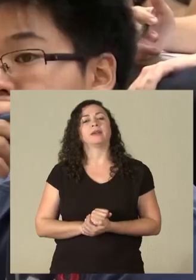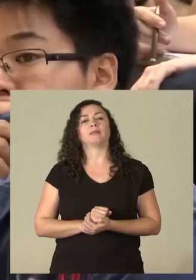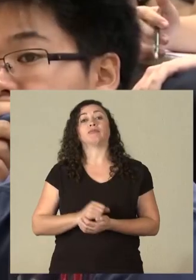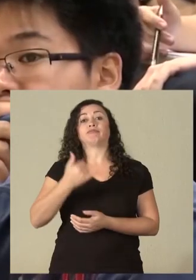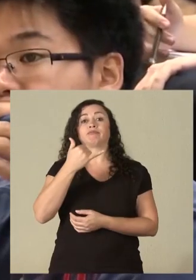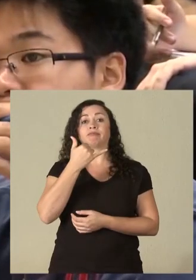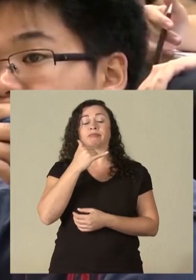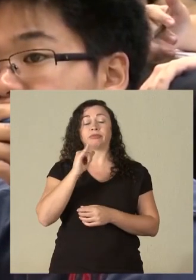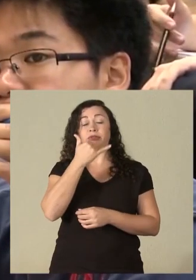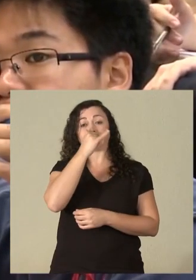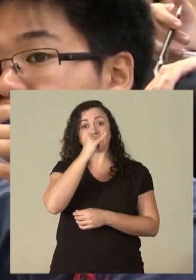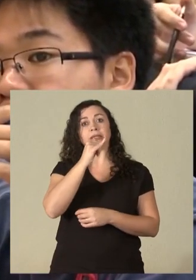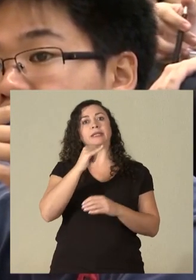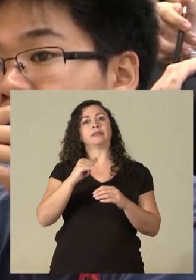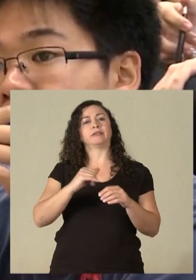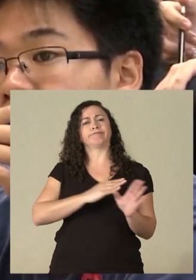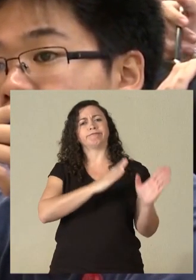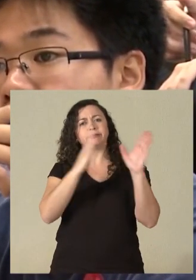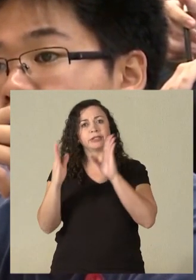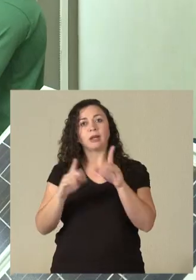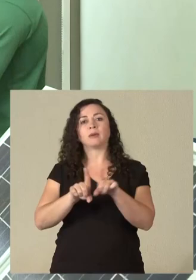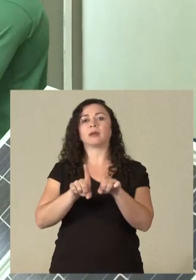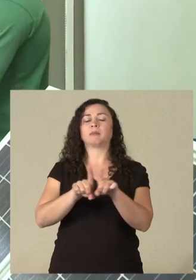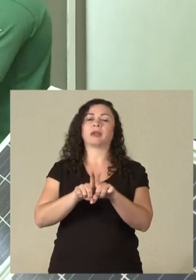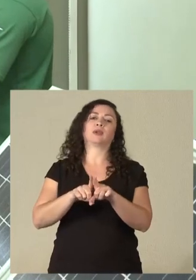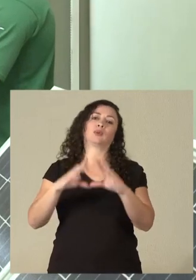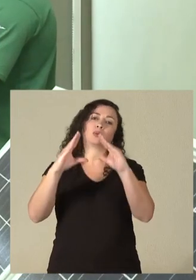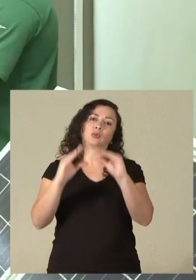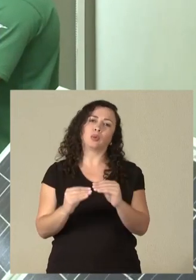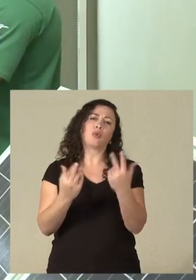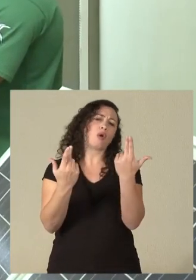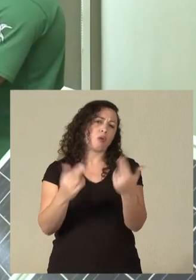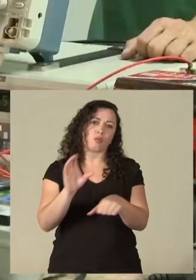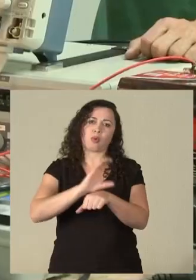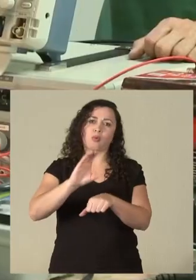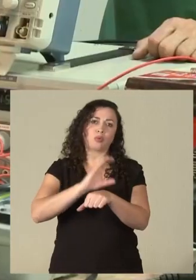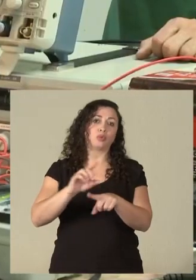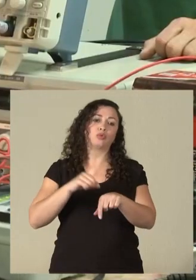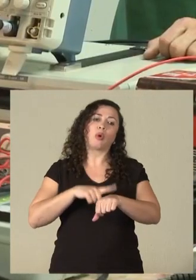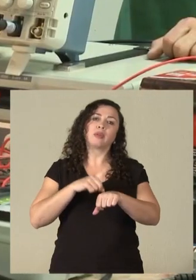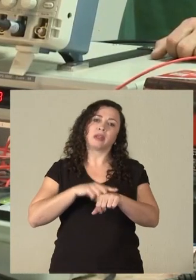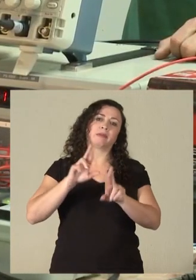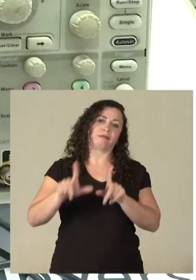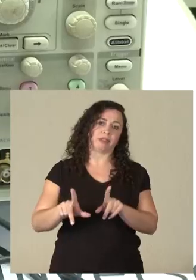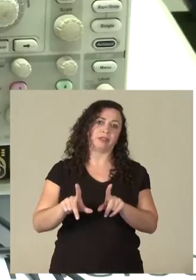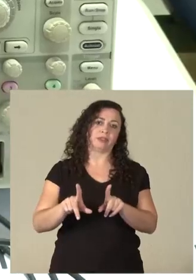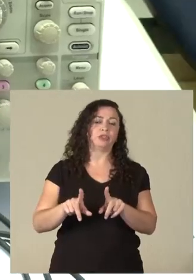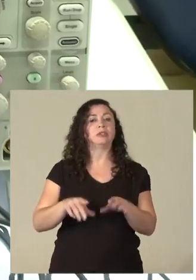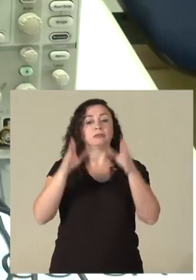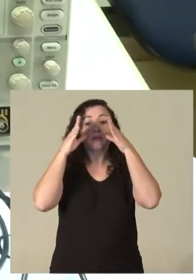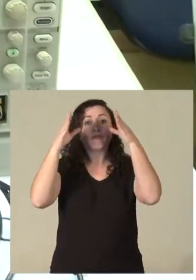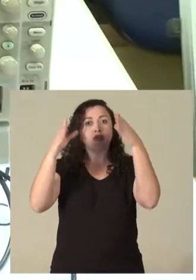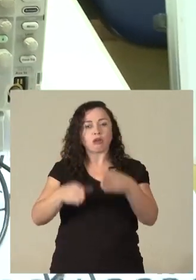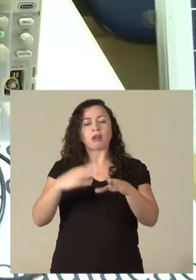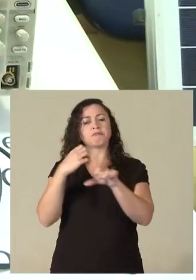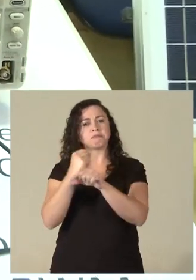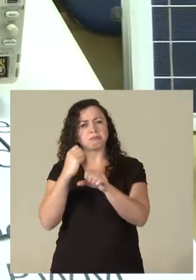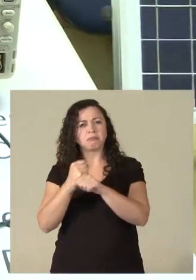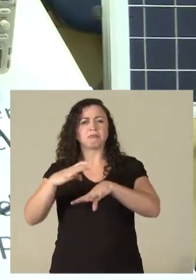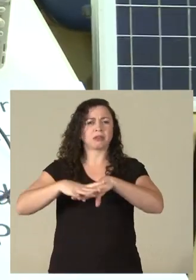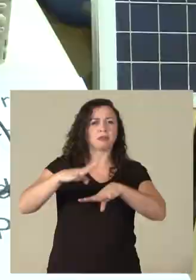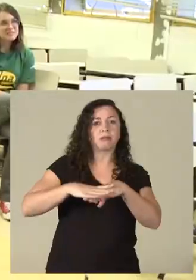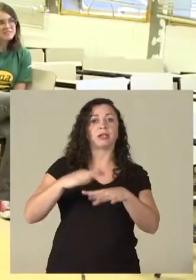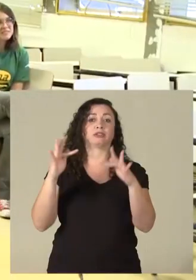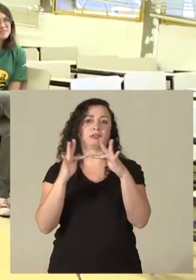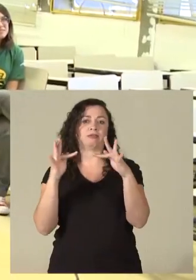mesmo curso, com diferentes tempos para a conclusão do curso. Você tem uma formação em Matemática e Física muito forte, mas isso é o começo e não